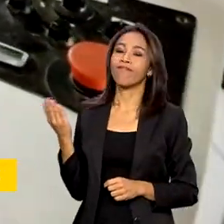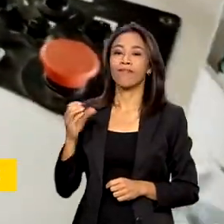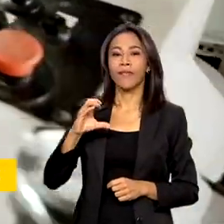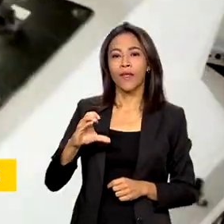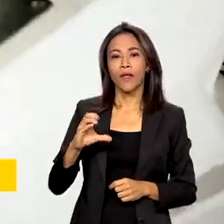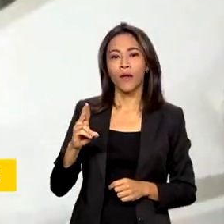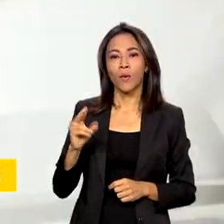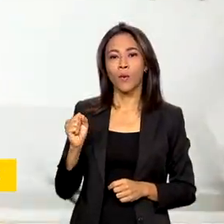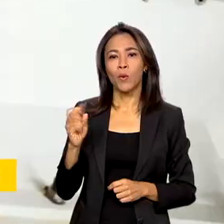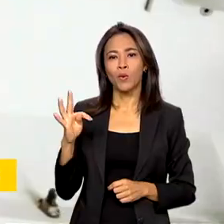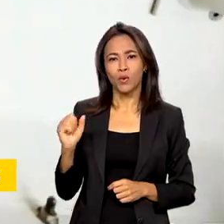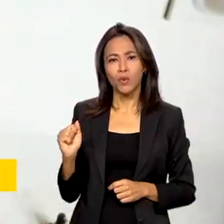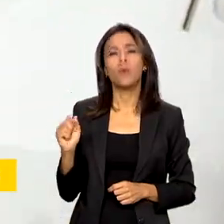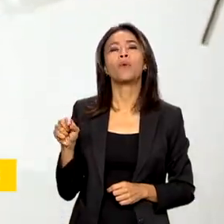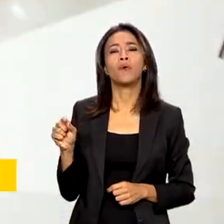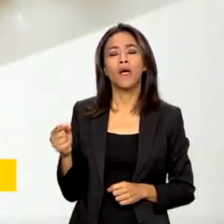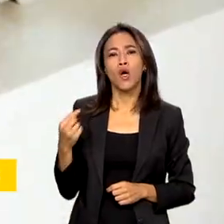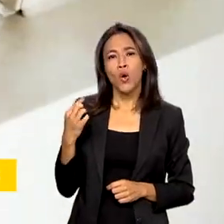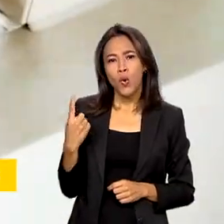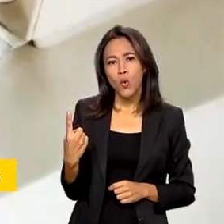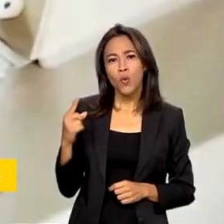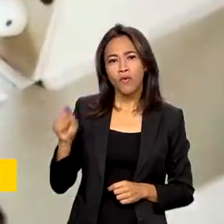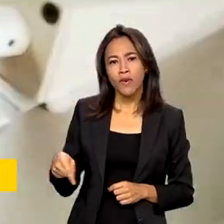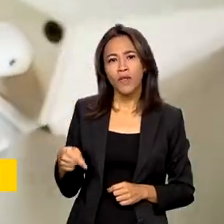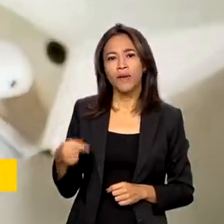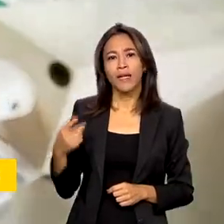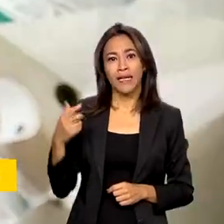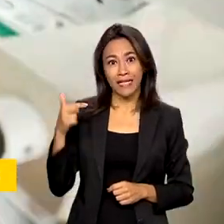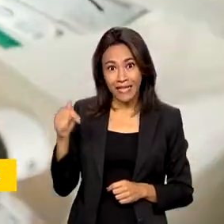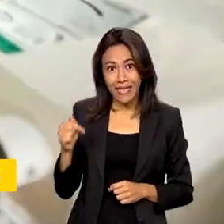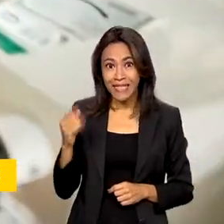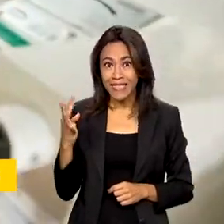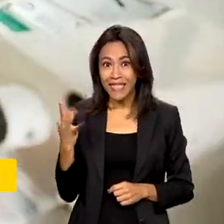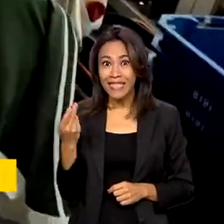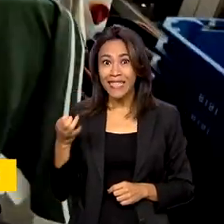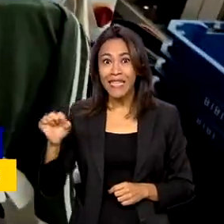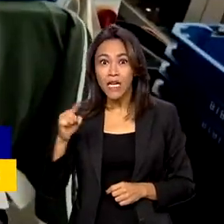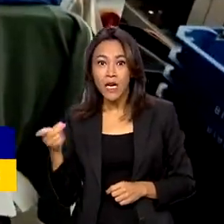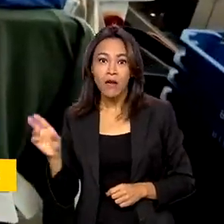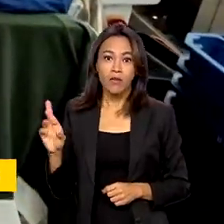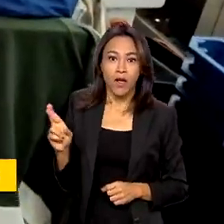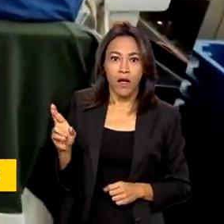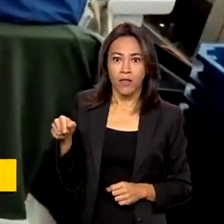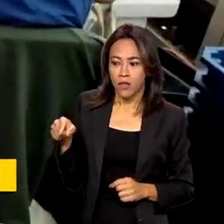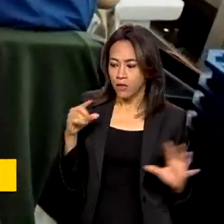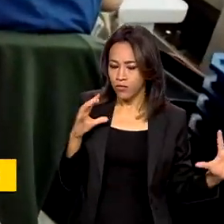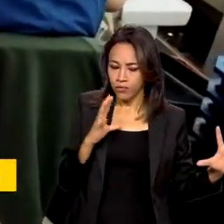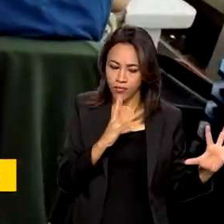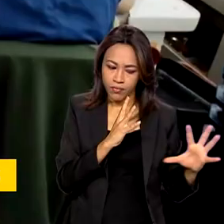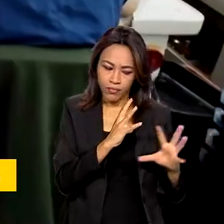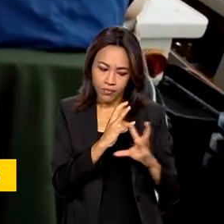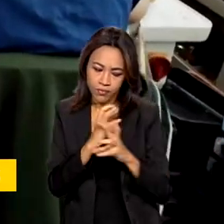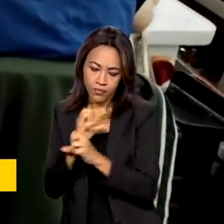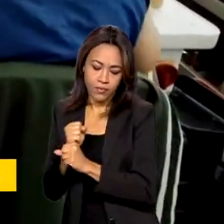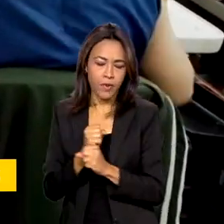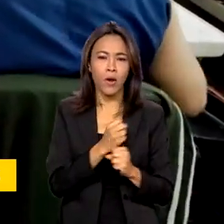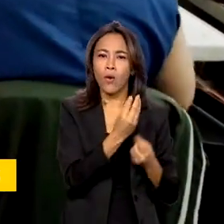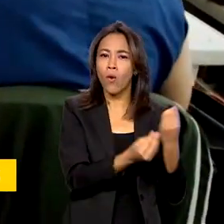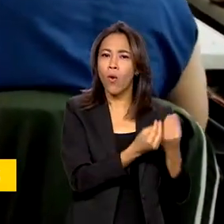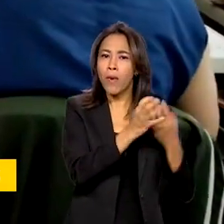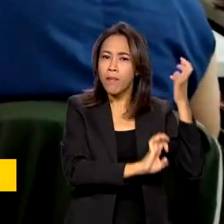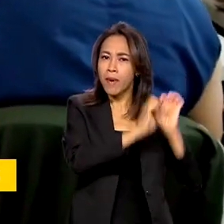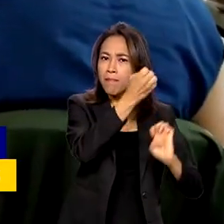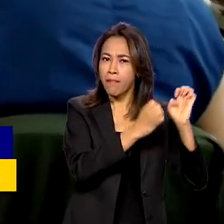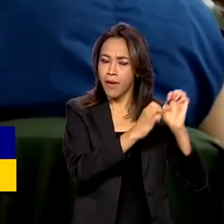1,7 trilhão de reais O cálculo leva em consideração todo o ciclo de vida de uma empresa